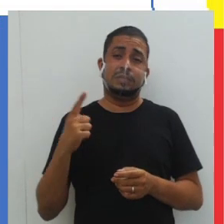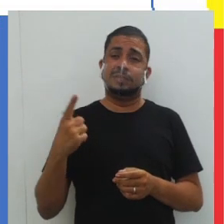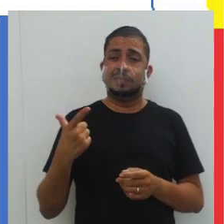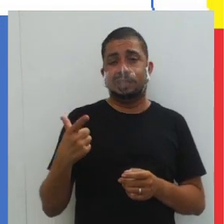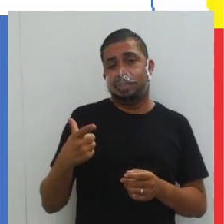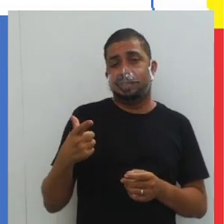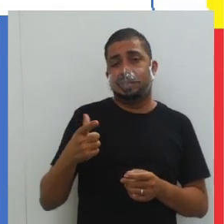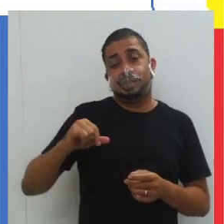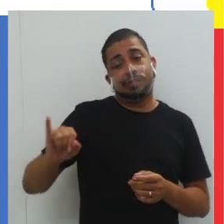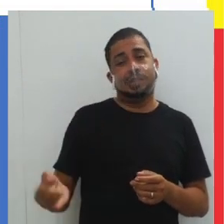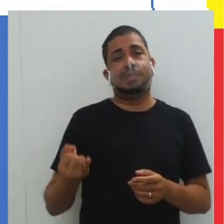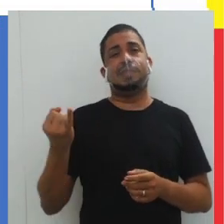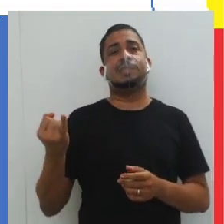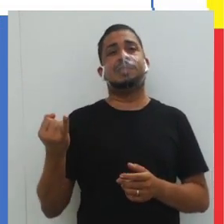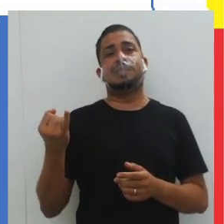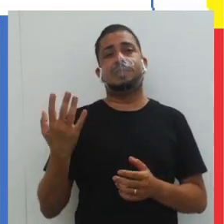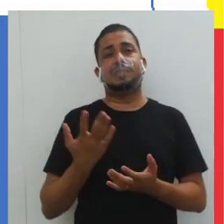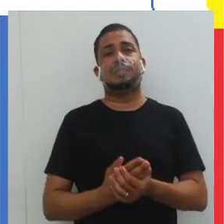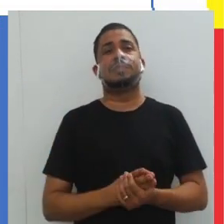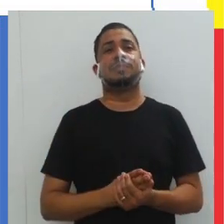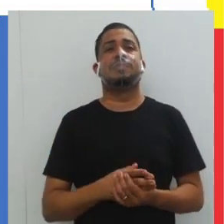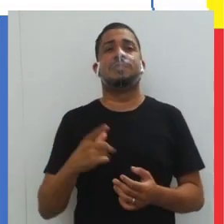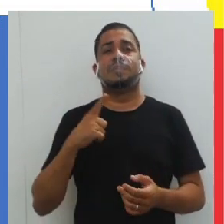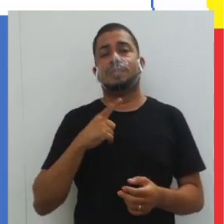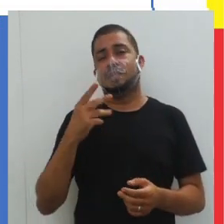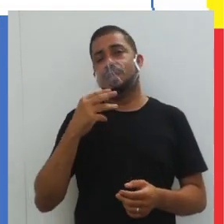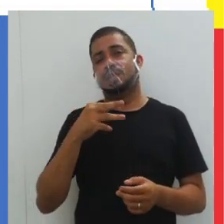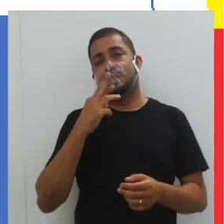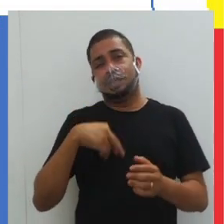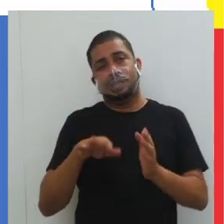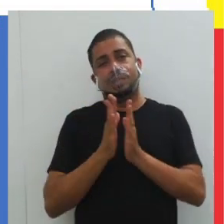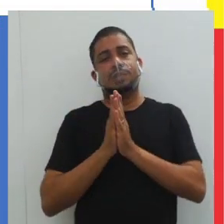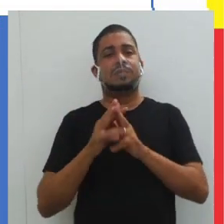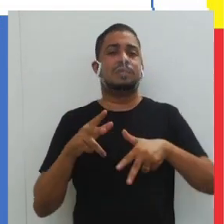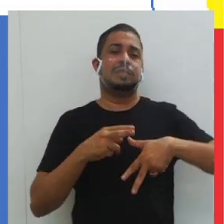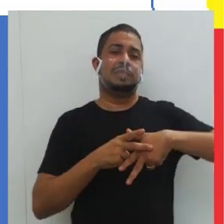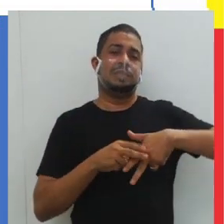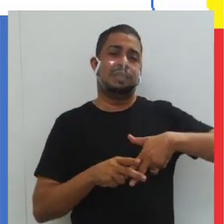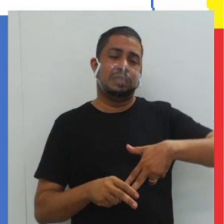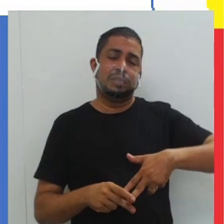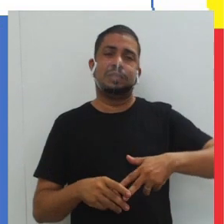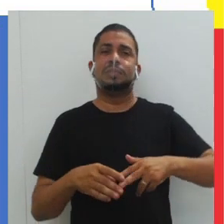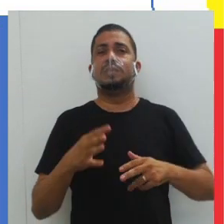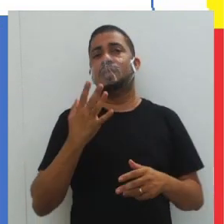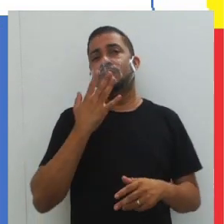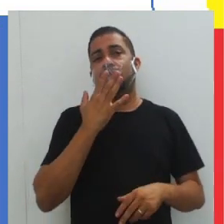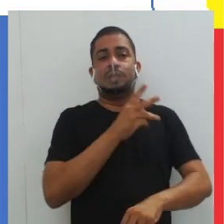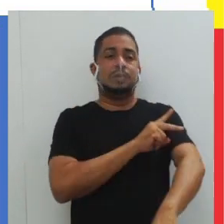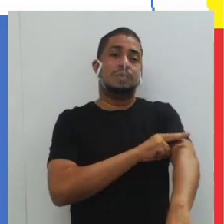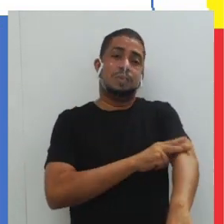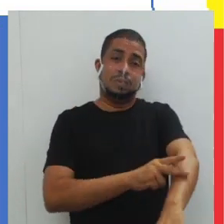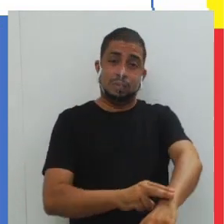não têm certos privilégios. Nós temos aqui de religião, de gênero, de cor,